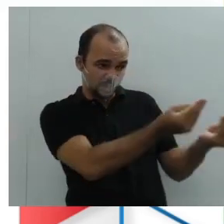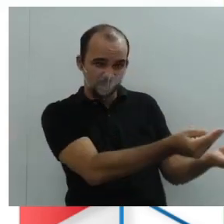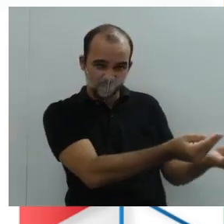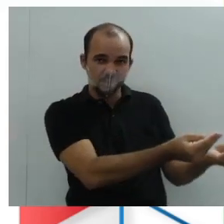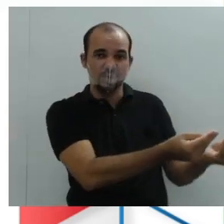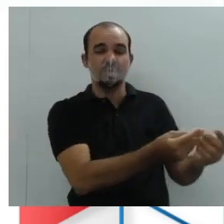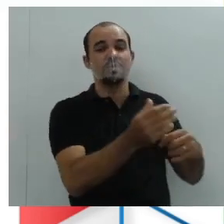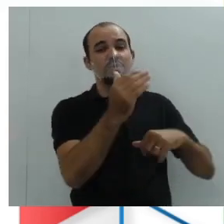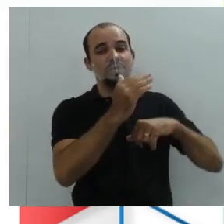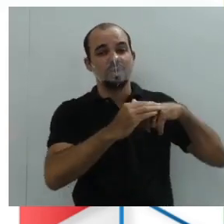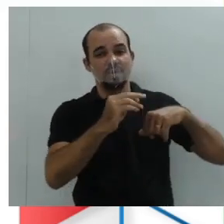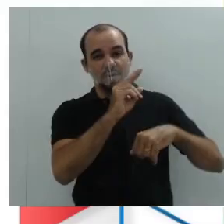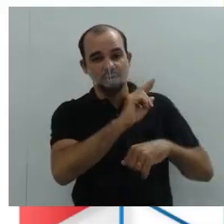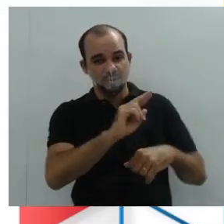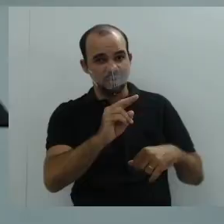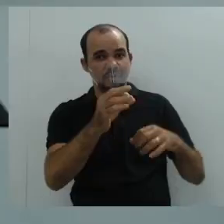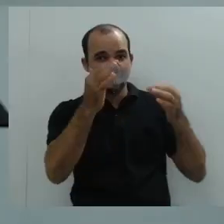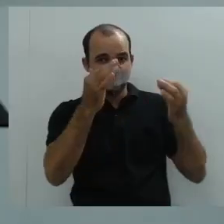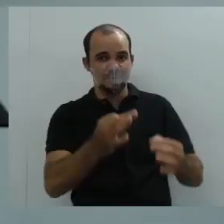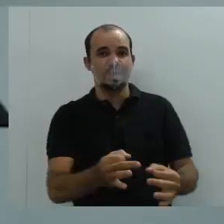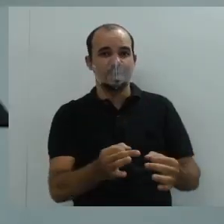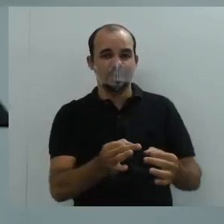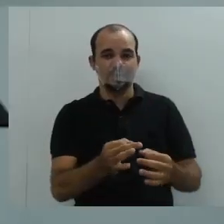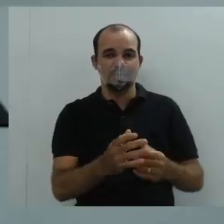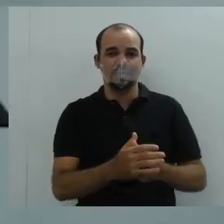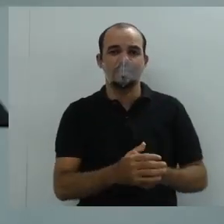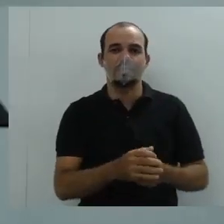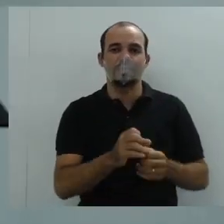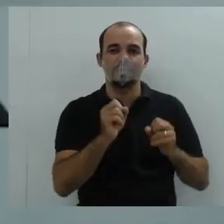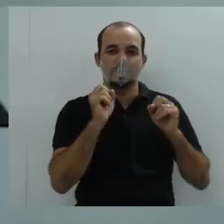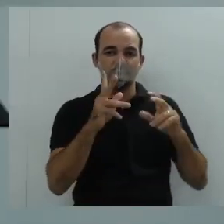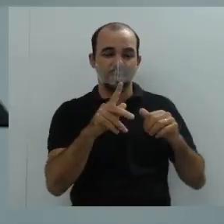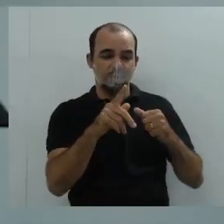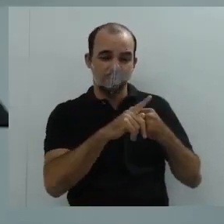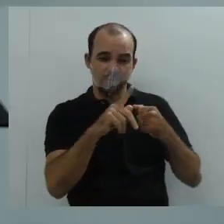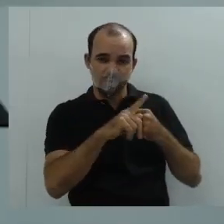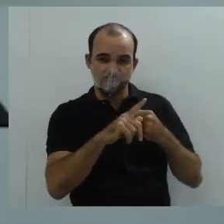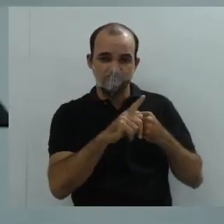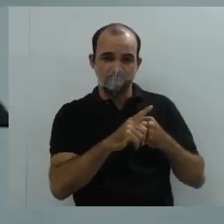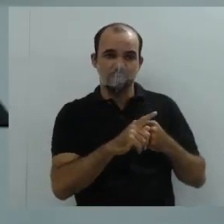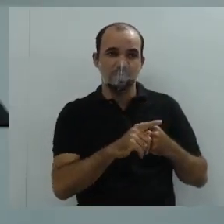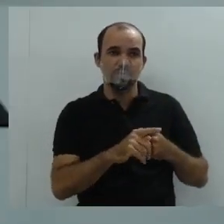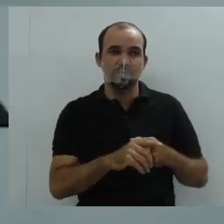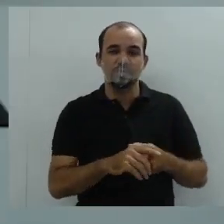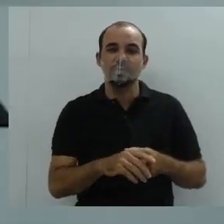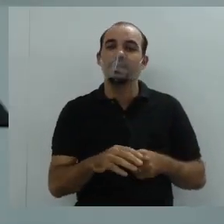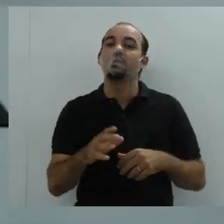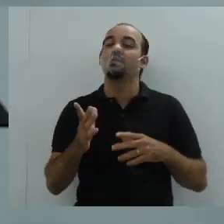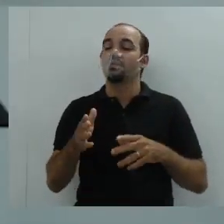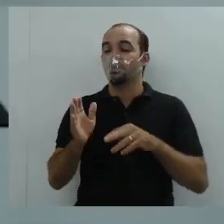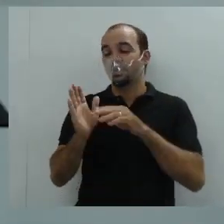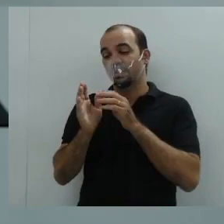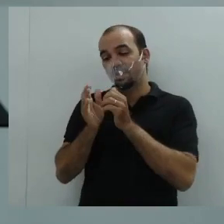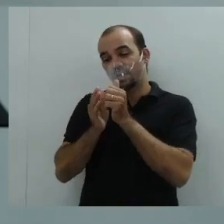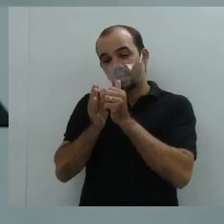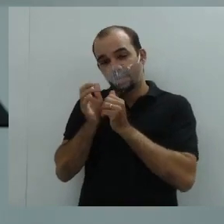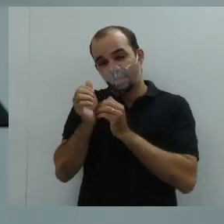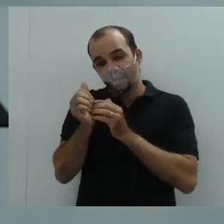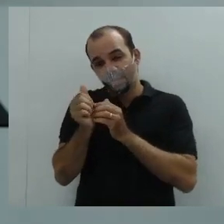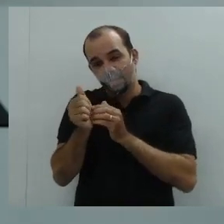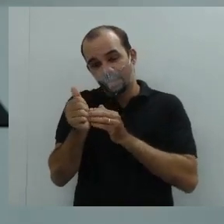Gente, como eu estava falando para vocês, seguindo todas as regras do gênero textual, né? A gente